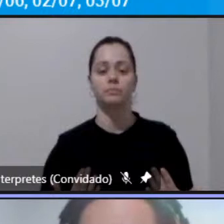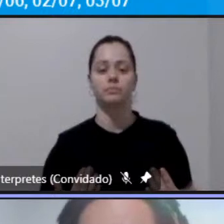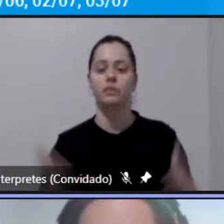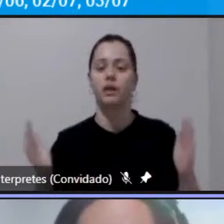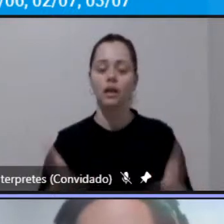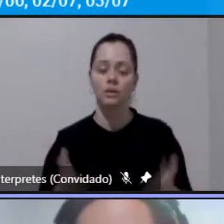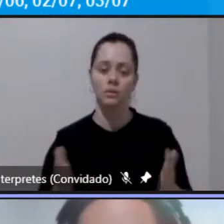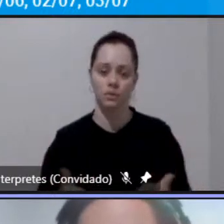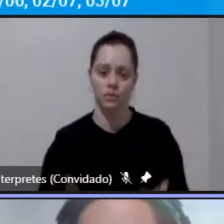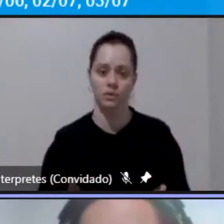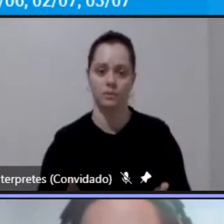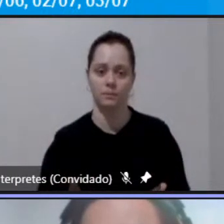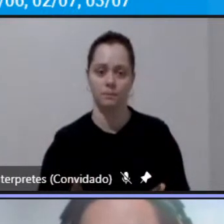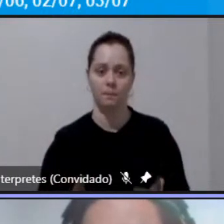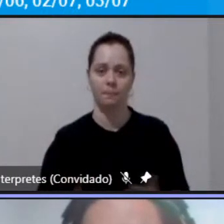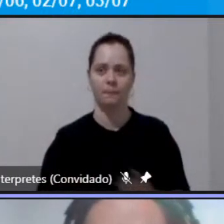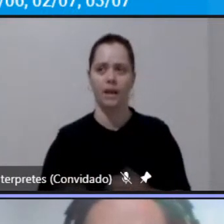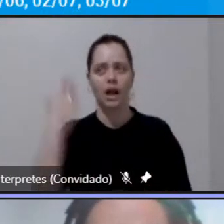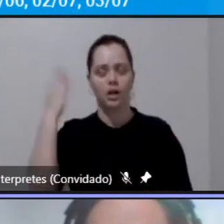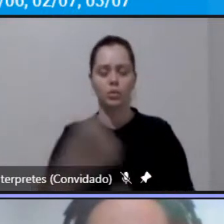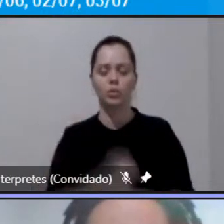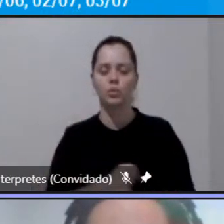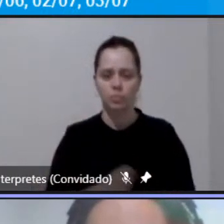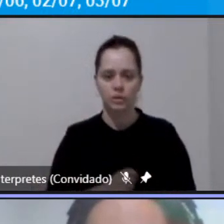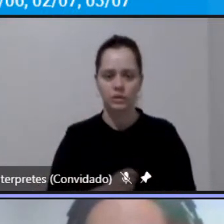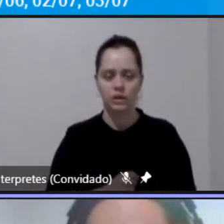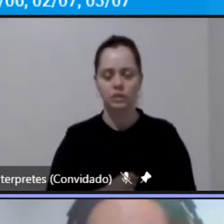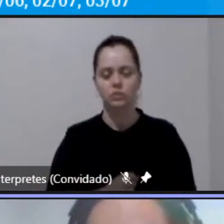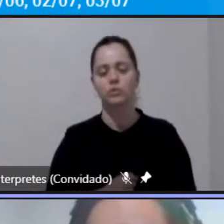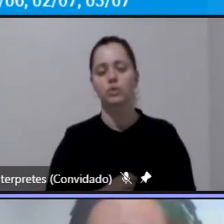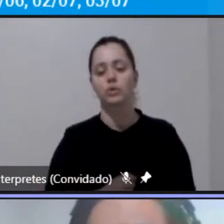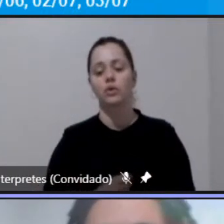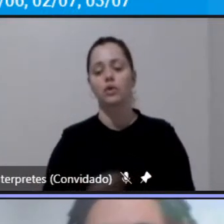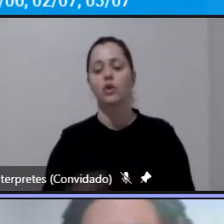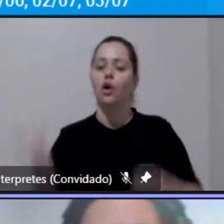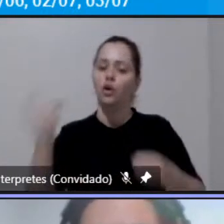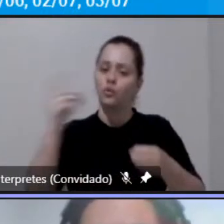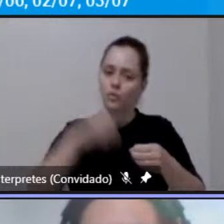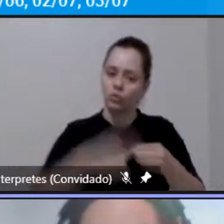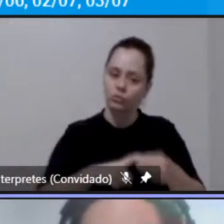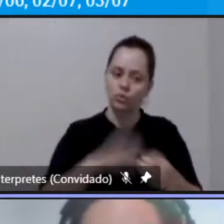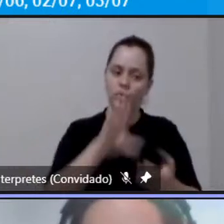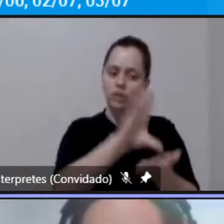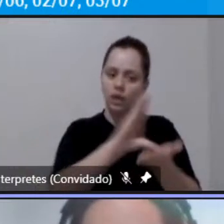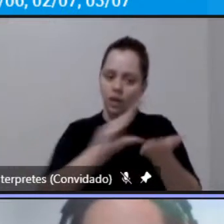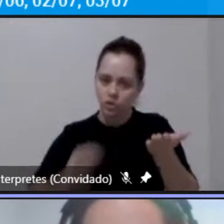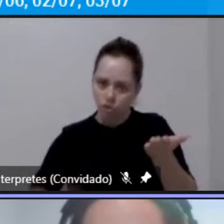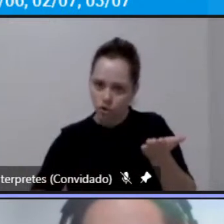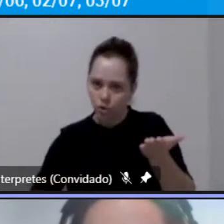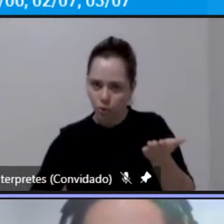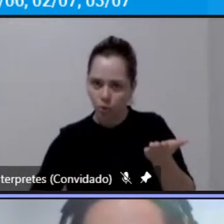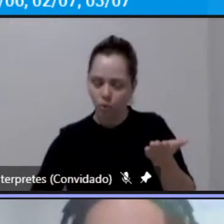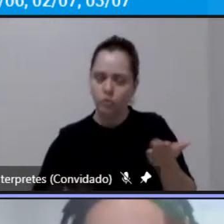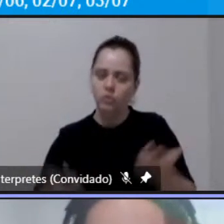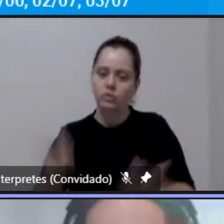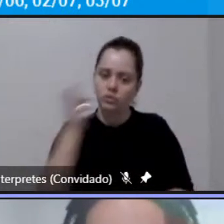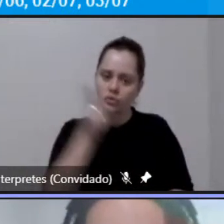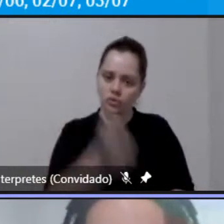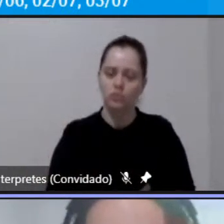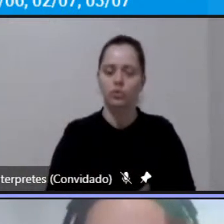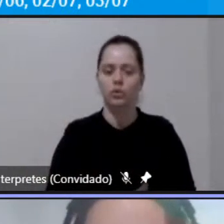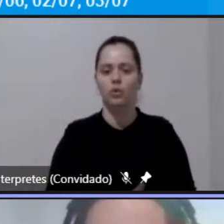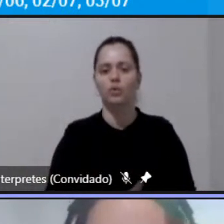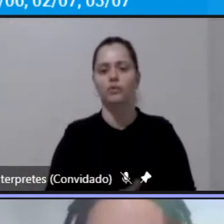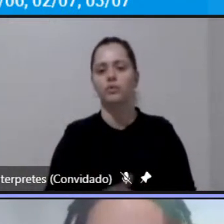o ano passado o governo o estadual voltou atrás e retirou essa essas essas